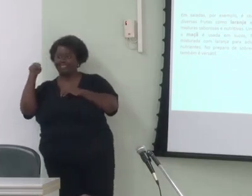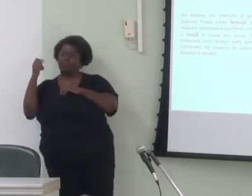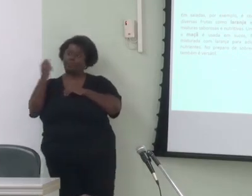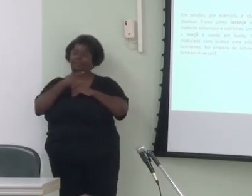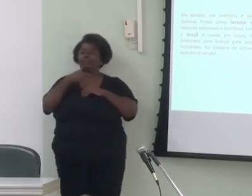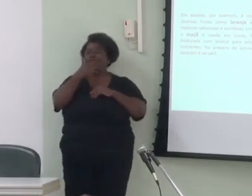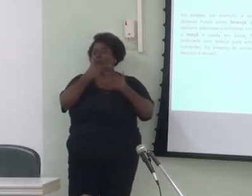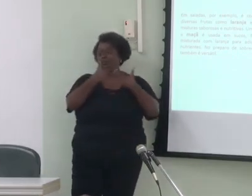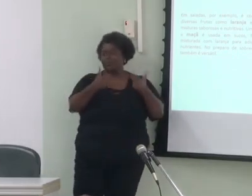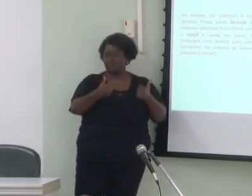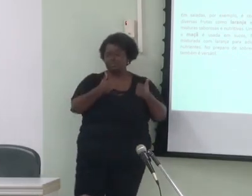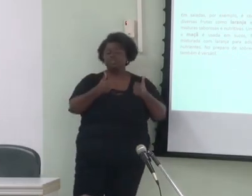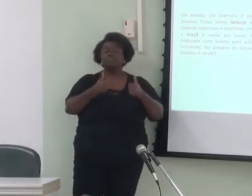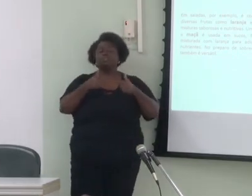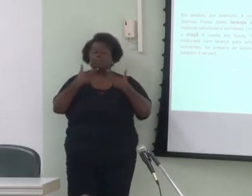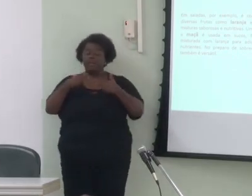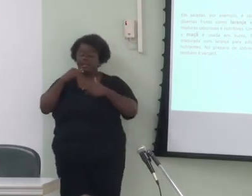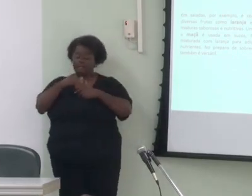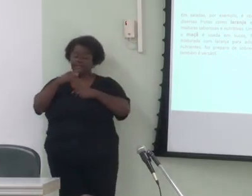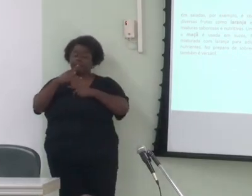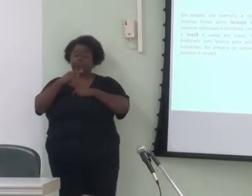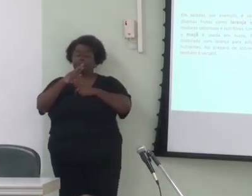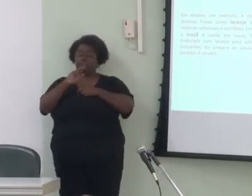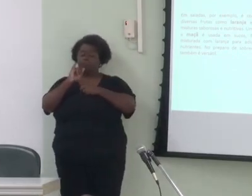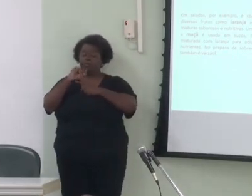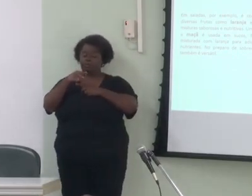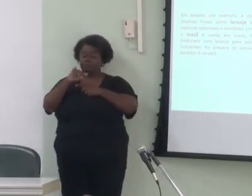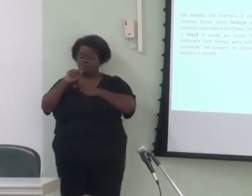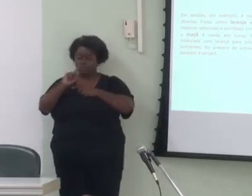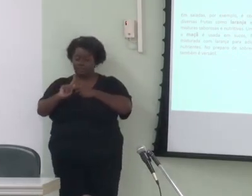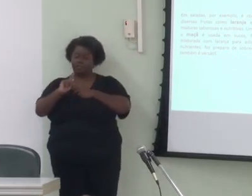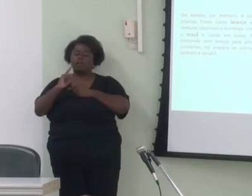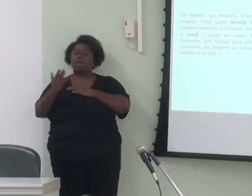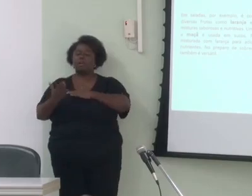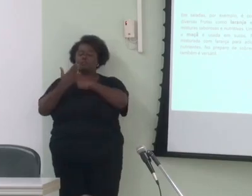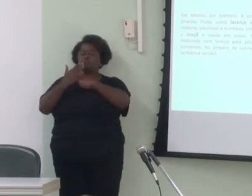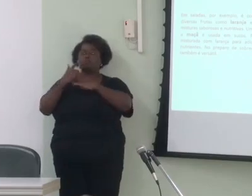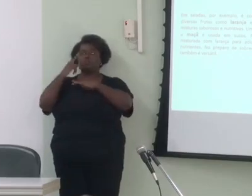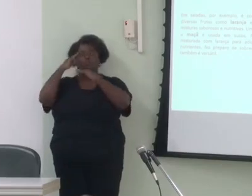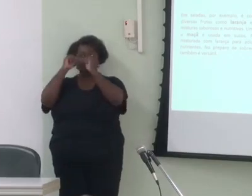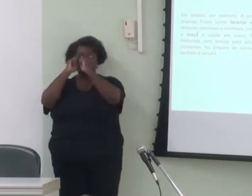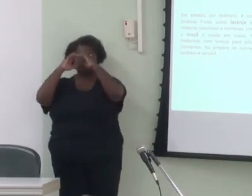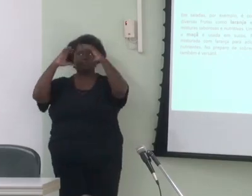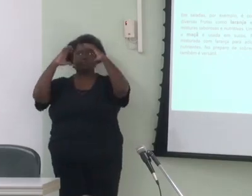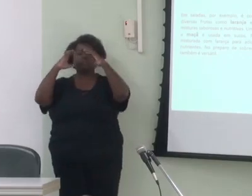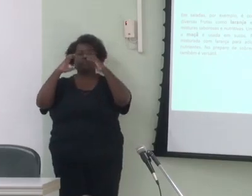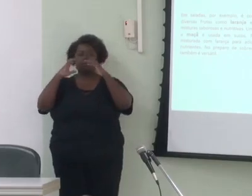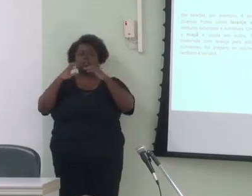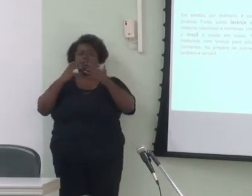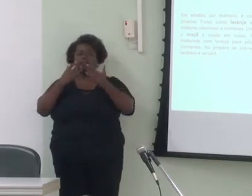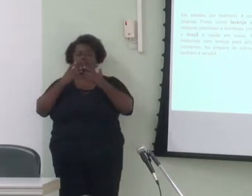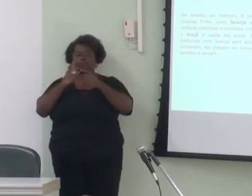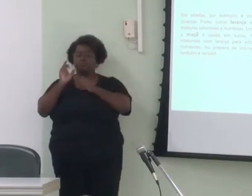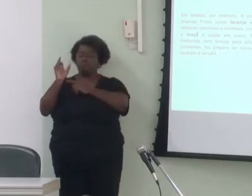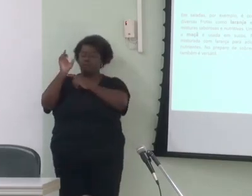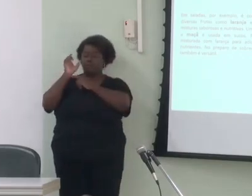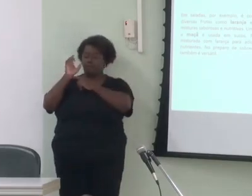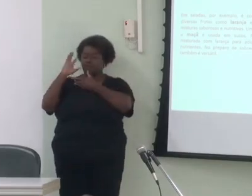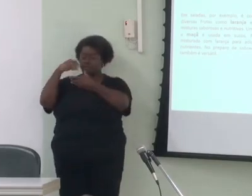na rede servem como prime umas às outras mais rapidamente do que construções que estão distantes na rede